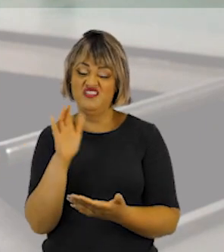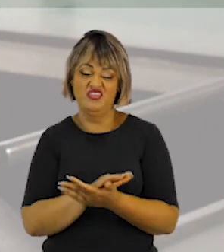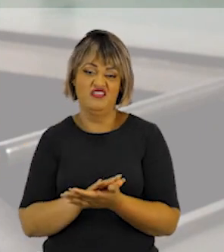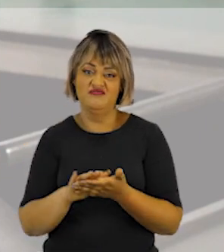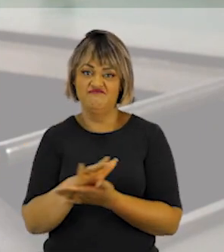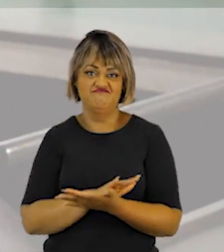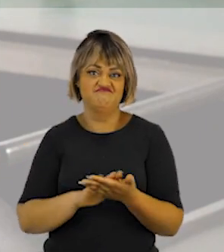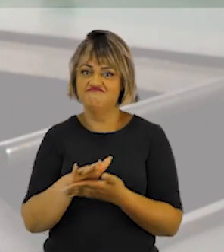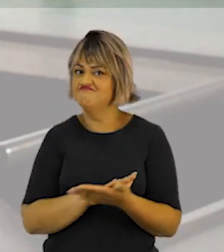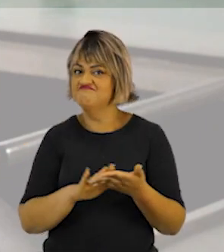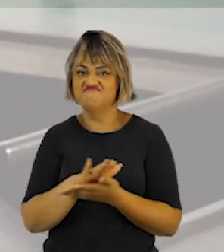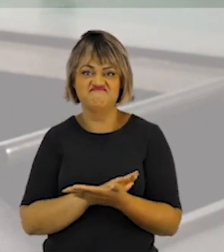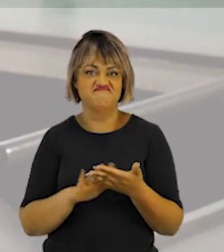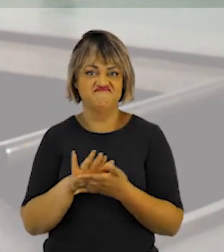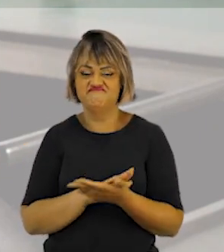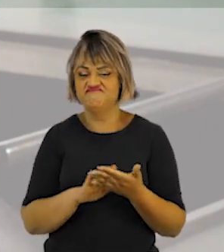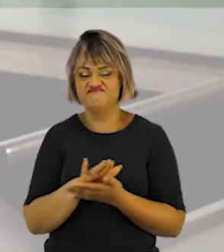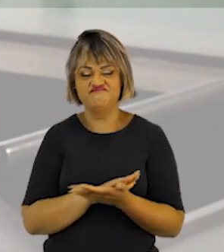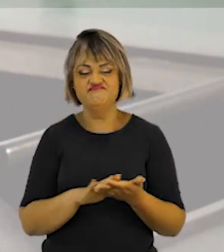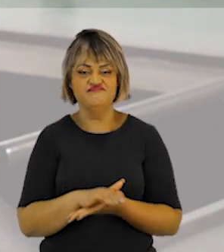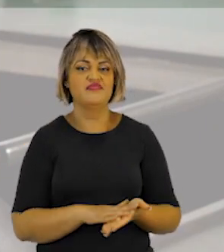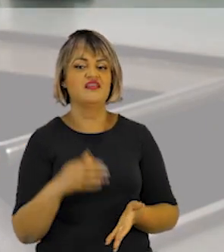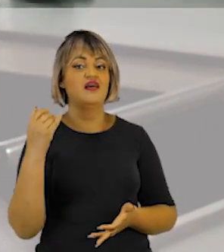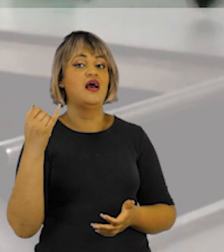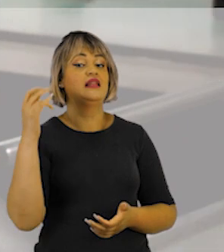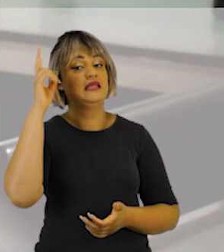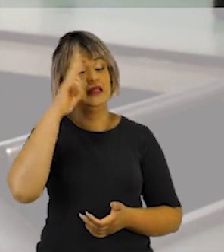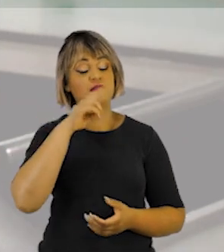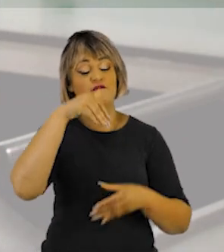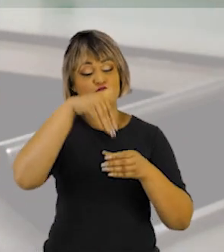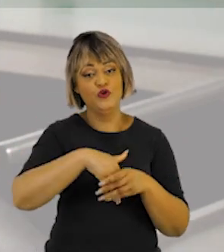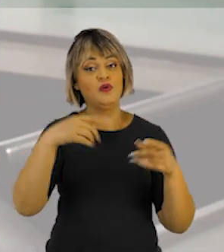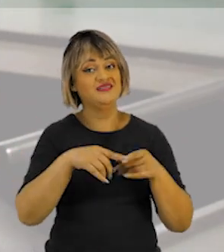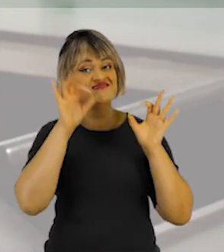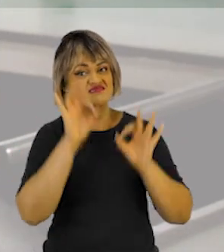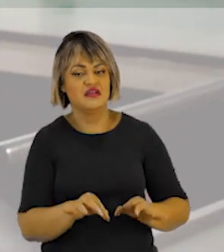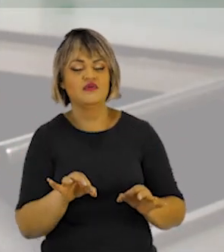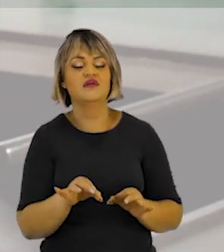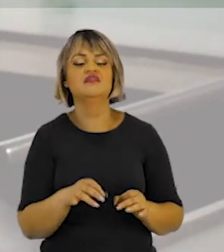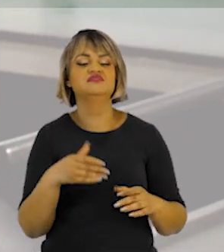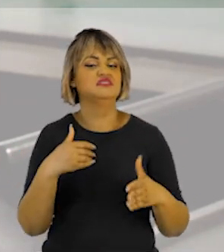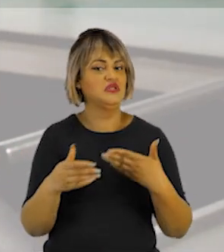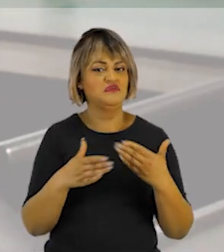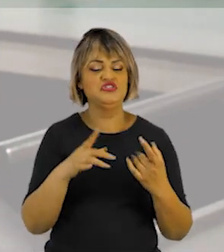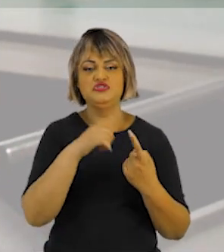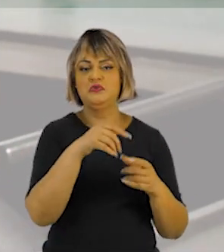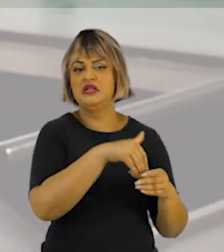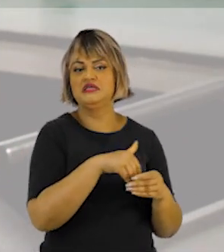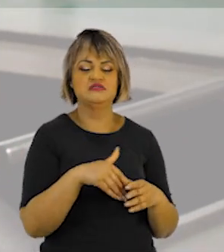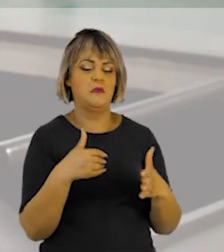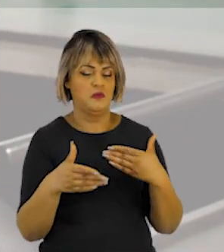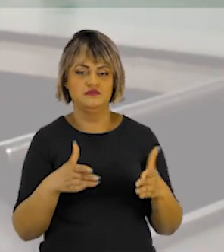juridicamente não tem diferença nenhuma entre um e outro. O que é levado em conta é o voto válido. Isso tanto na eleição